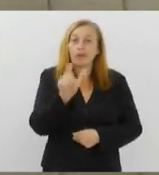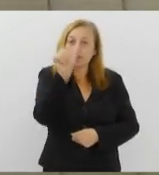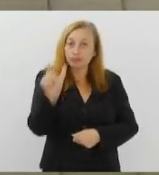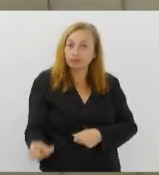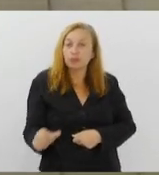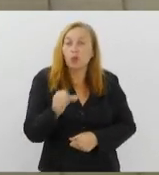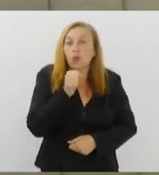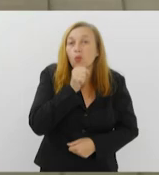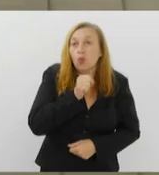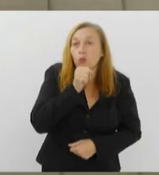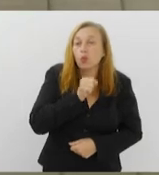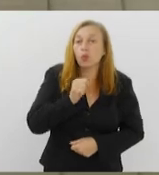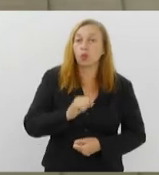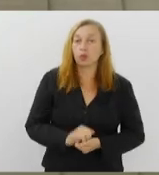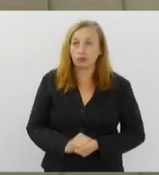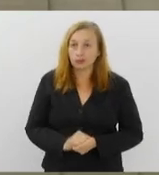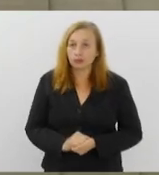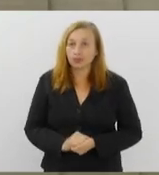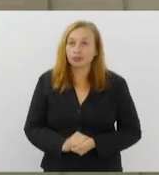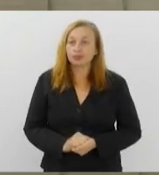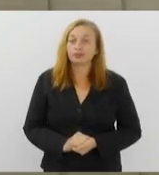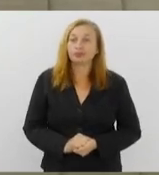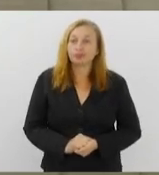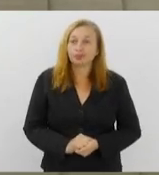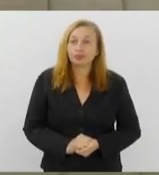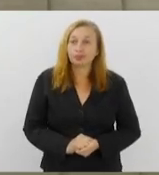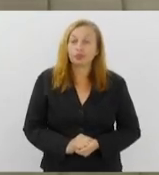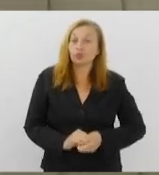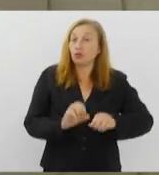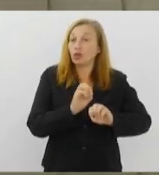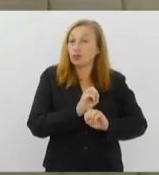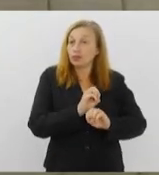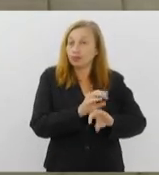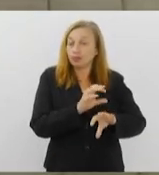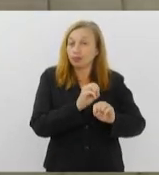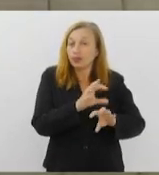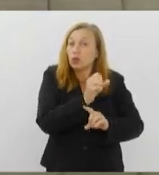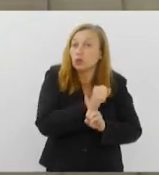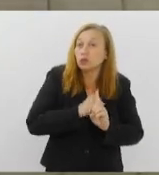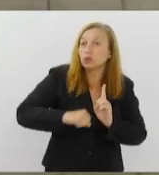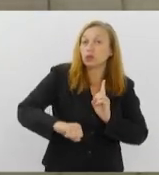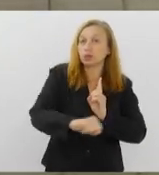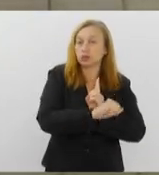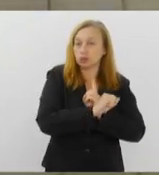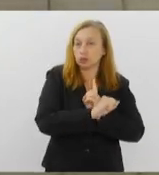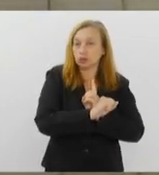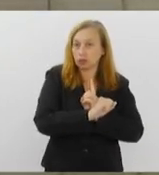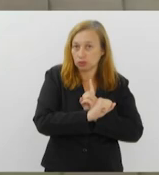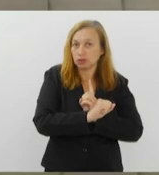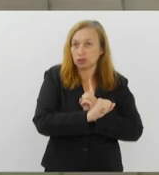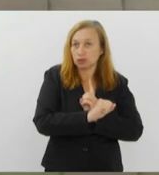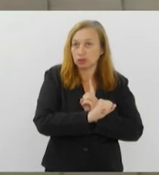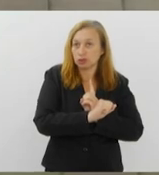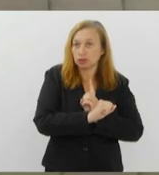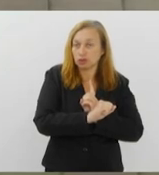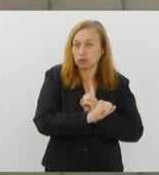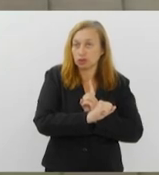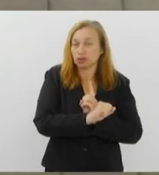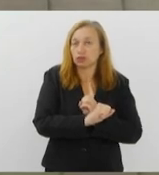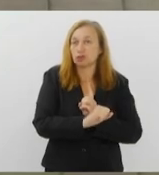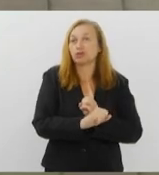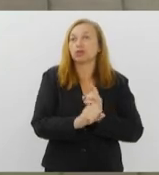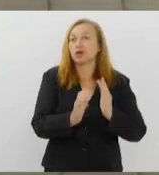levando em consideração a uma educação social que vislumbre a médio e a longo